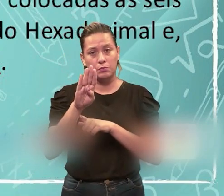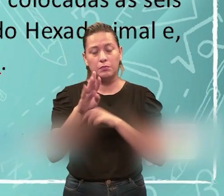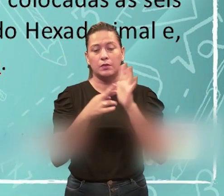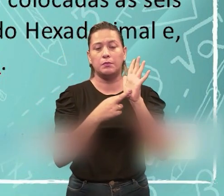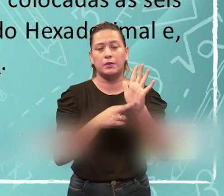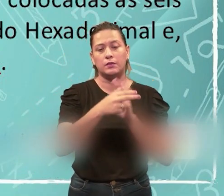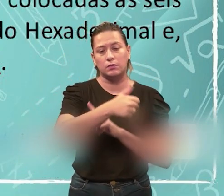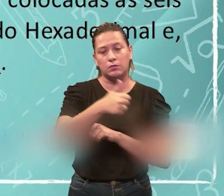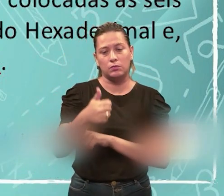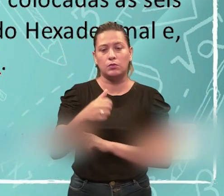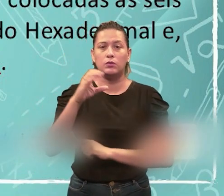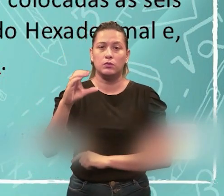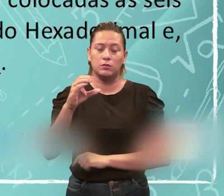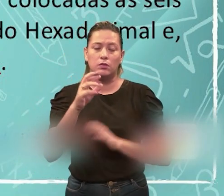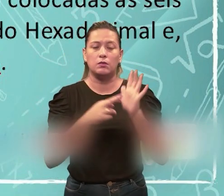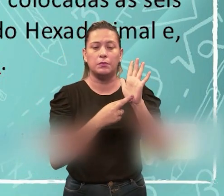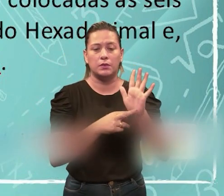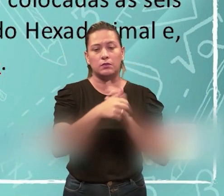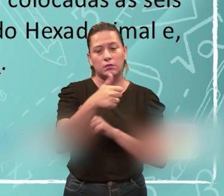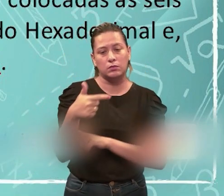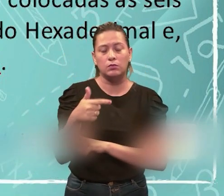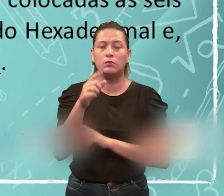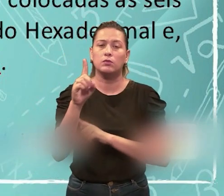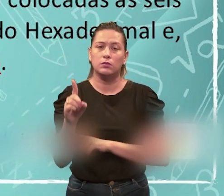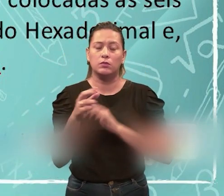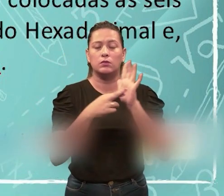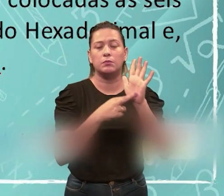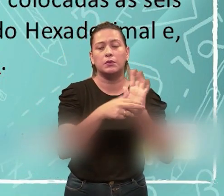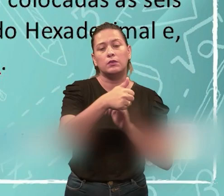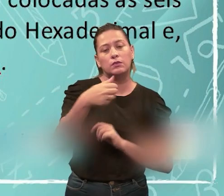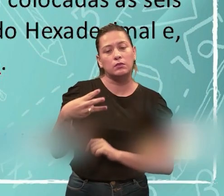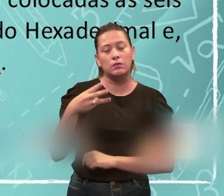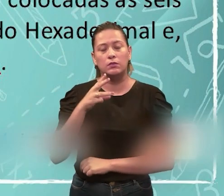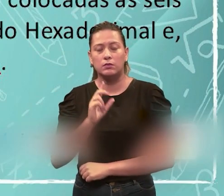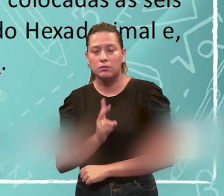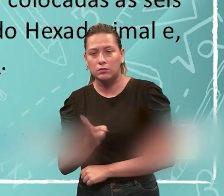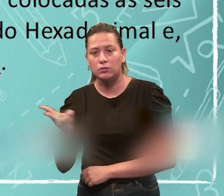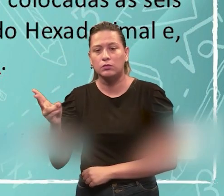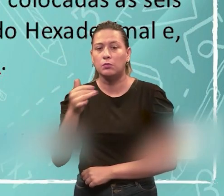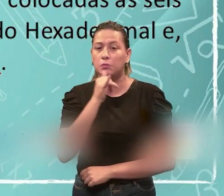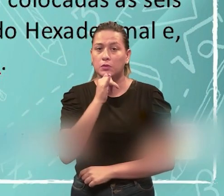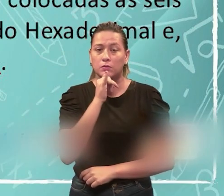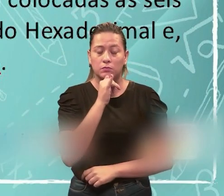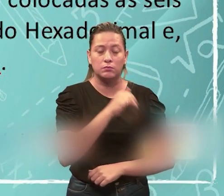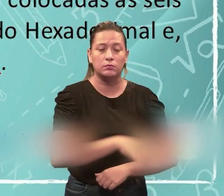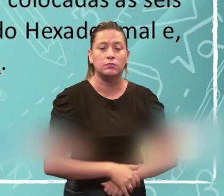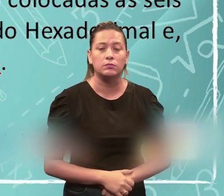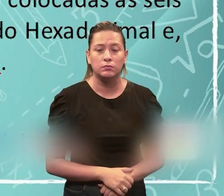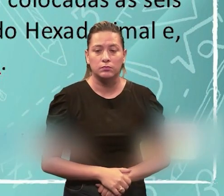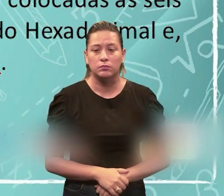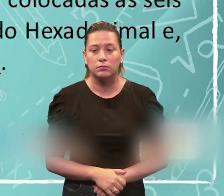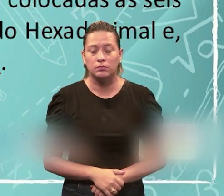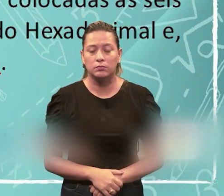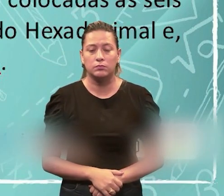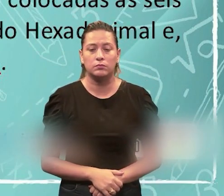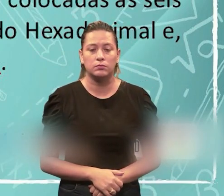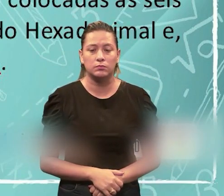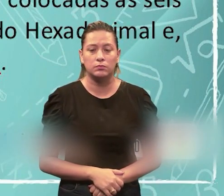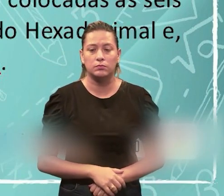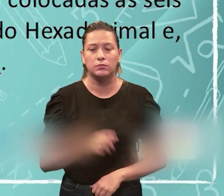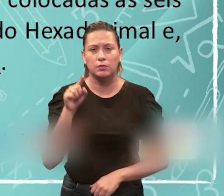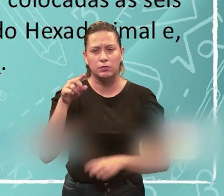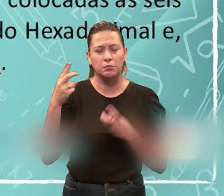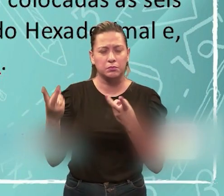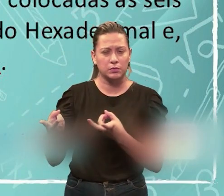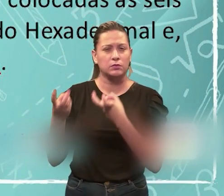pela letra A, o 11B, o 12C, o 13D, e assim sucessivamente. Vamos só ver um exemplo aqui para vocês, é,